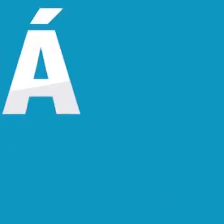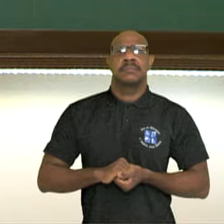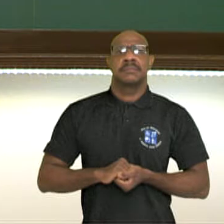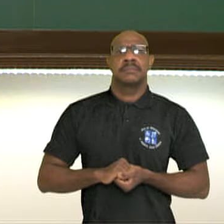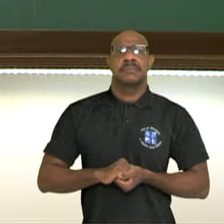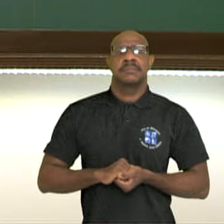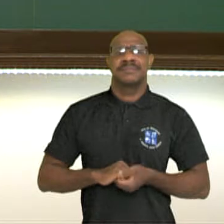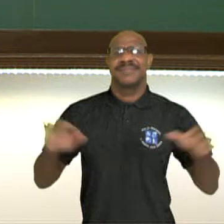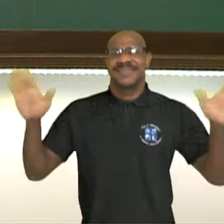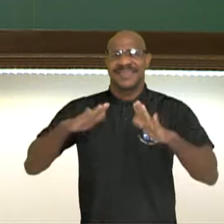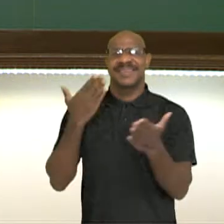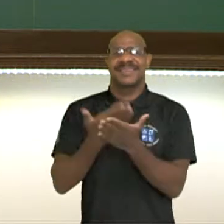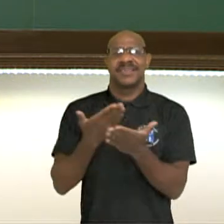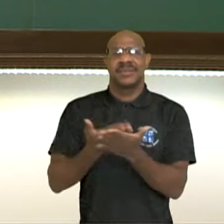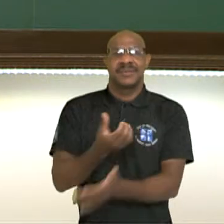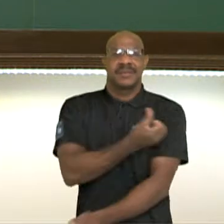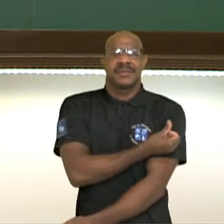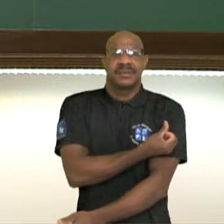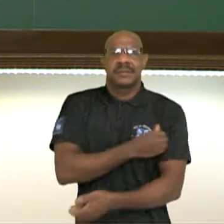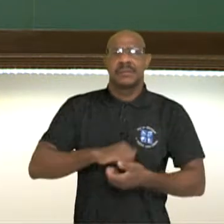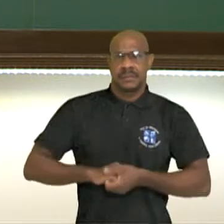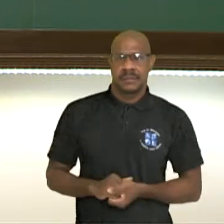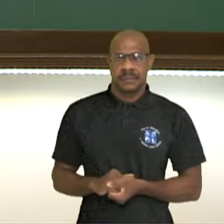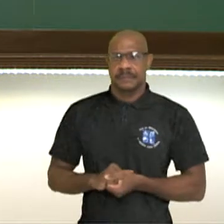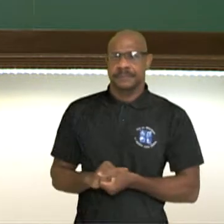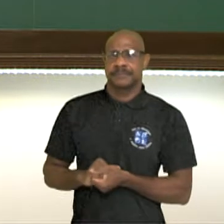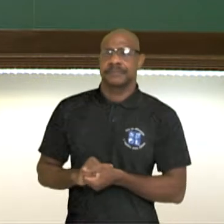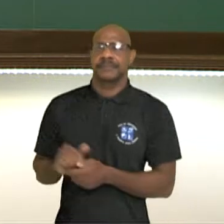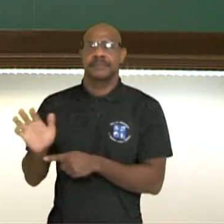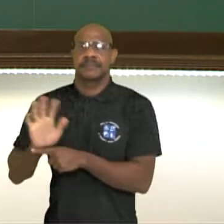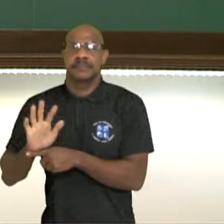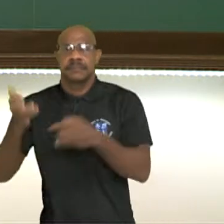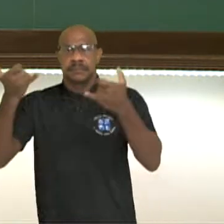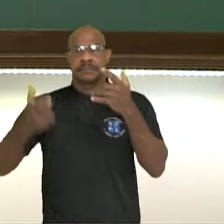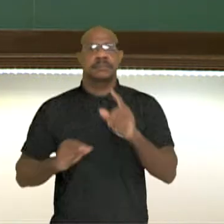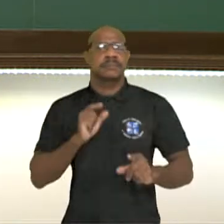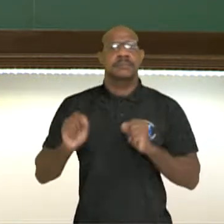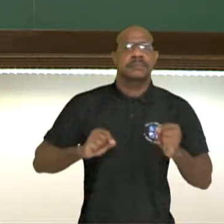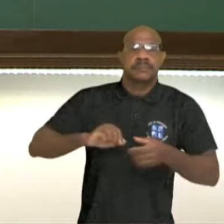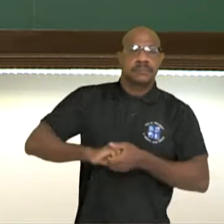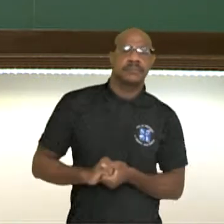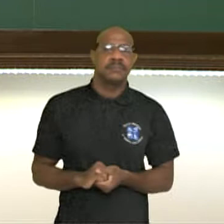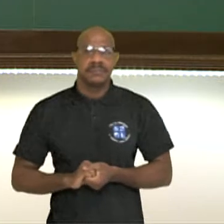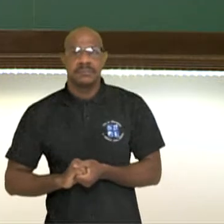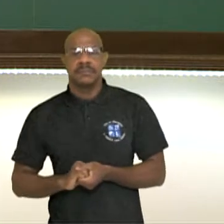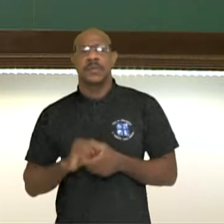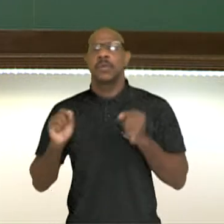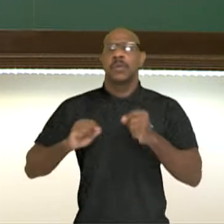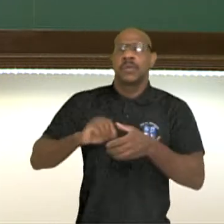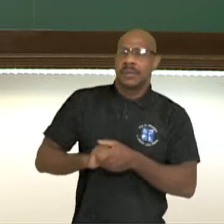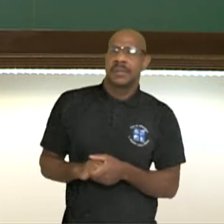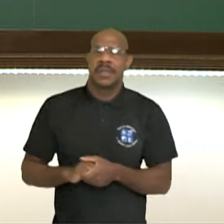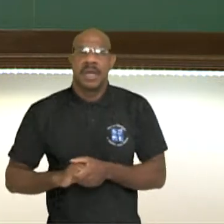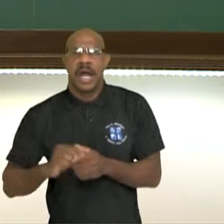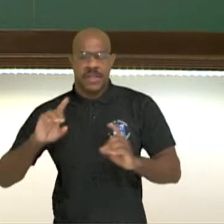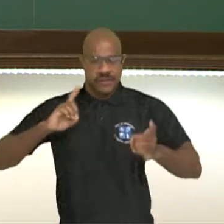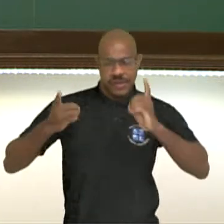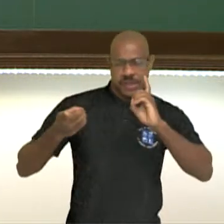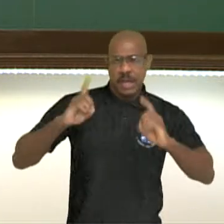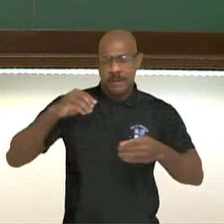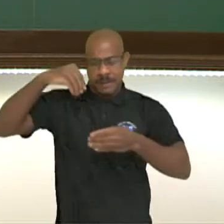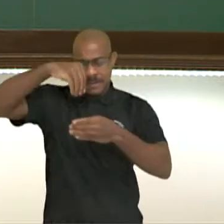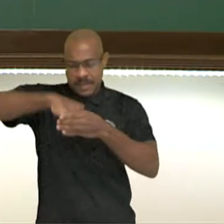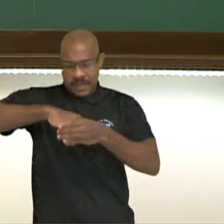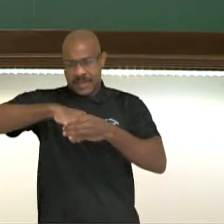Olá estudantes do sexto ano, neste vídeo vamos falar sobre dinâmica interna da Terra e